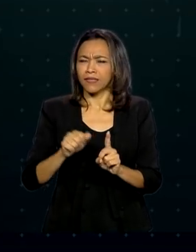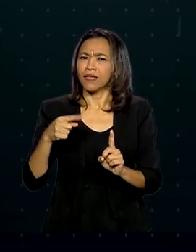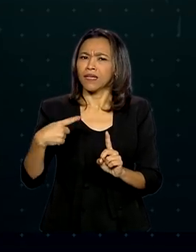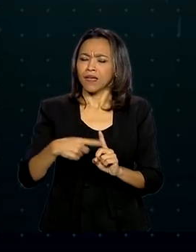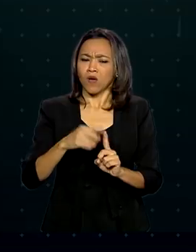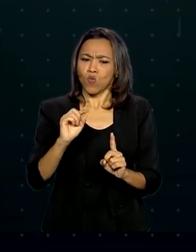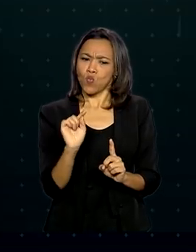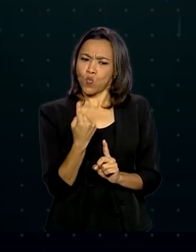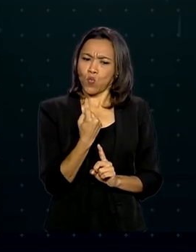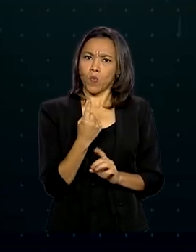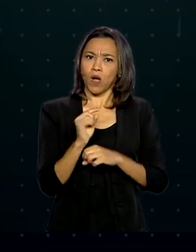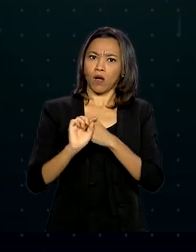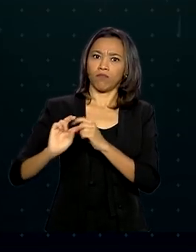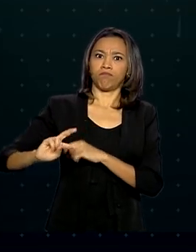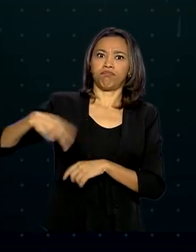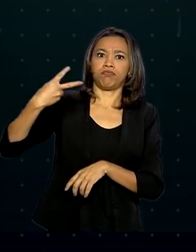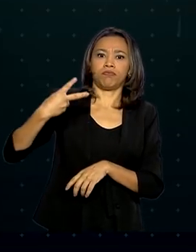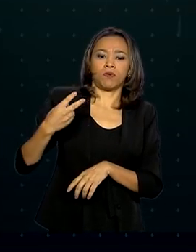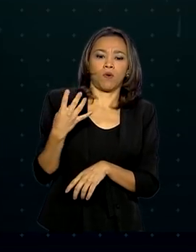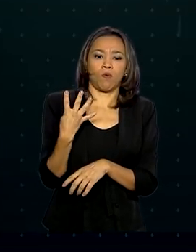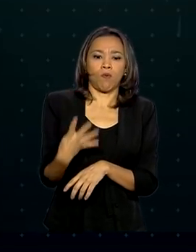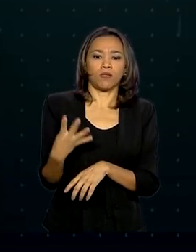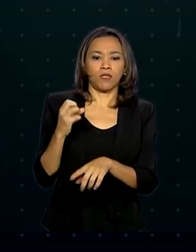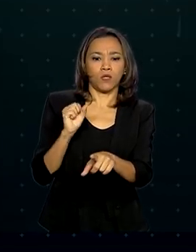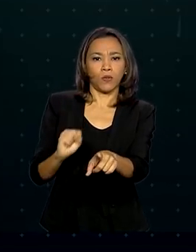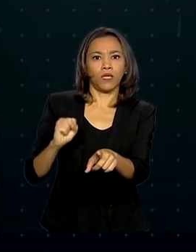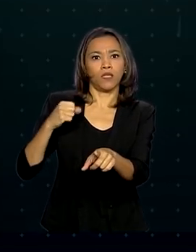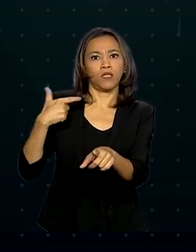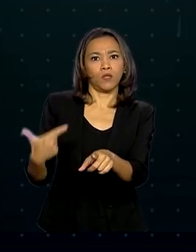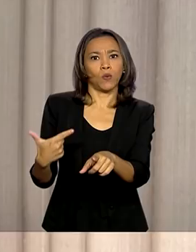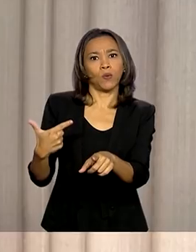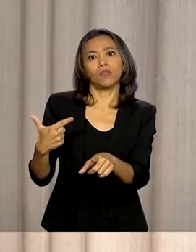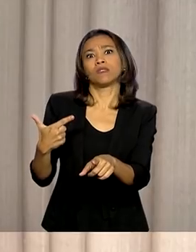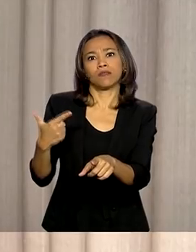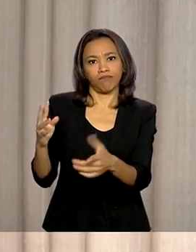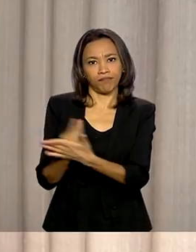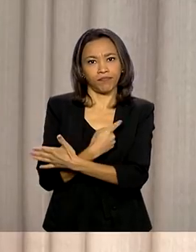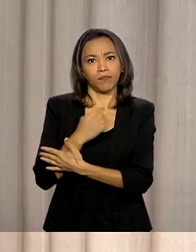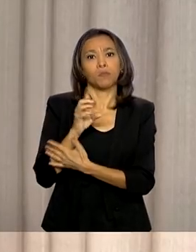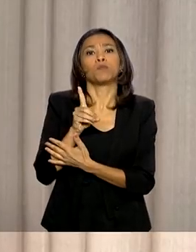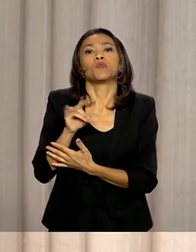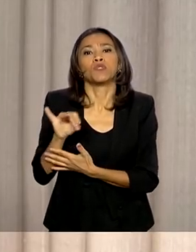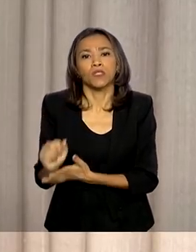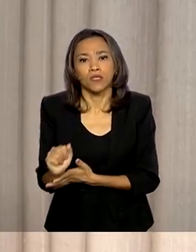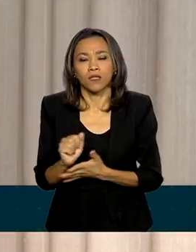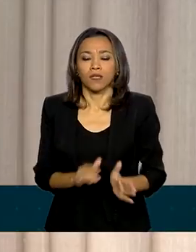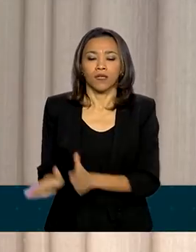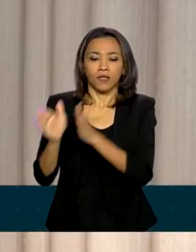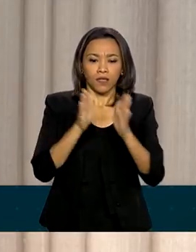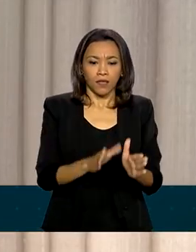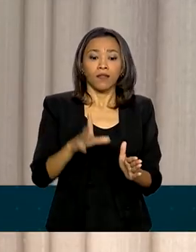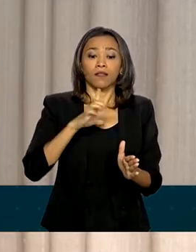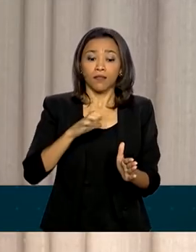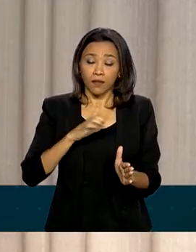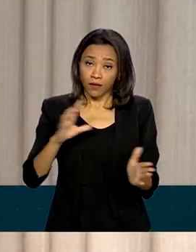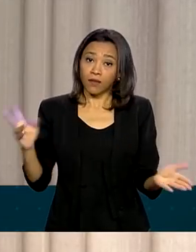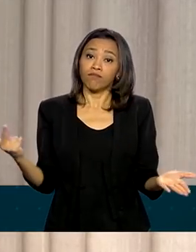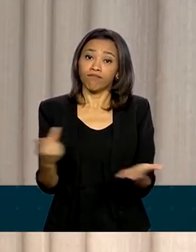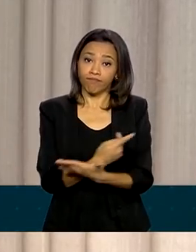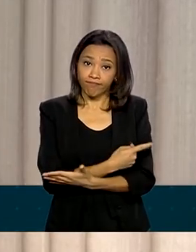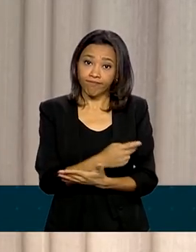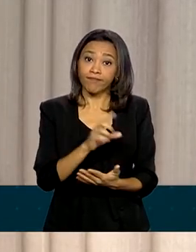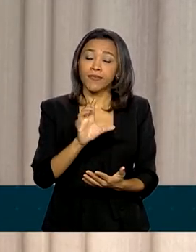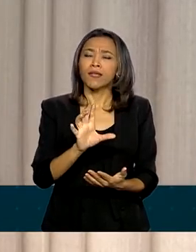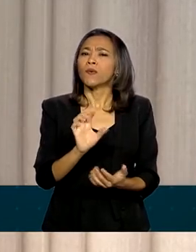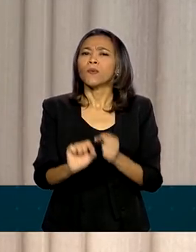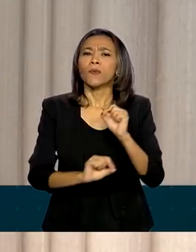saltou de 1 para 482 casos por dia. Há casos confirmados de infecção por coronavírus